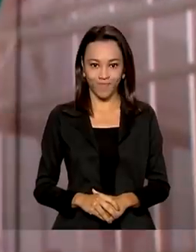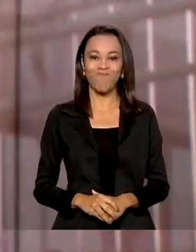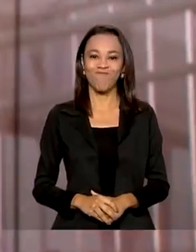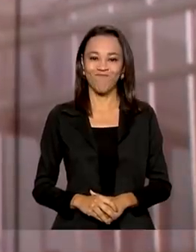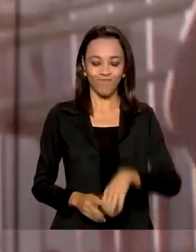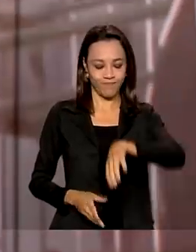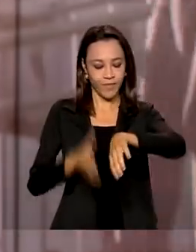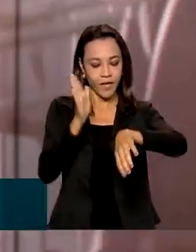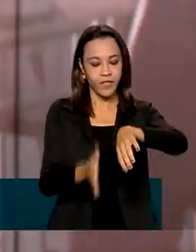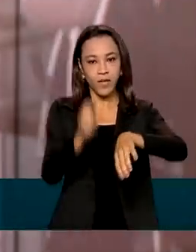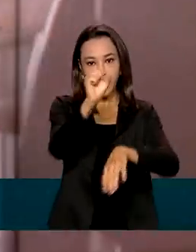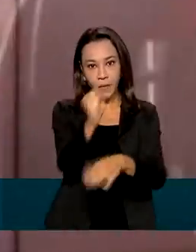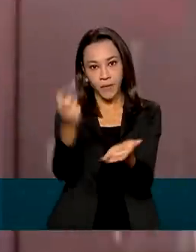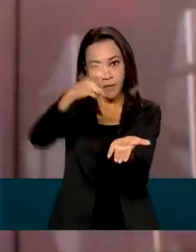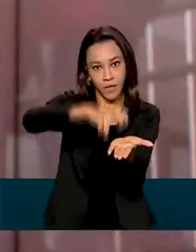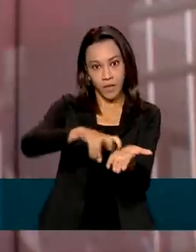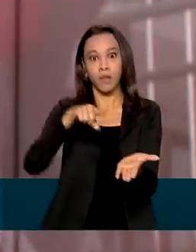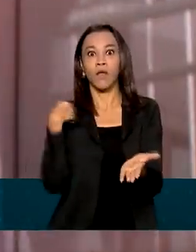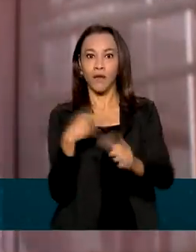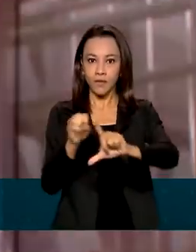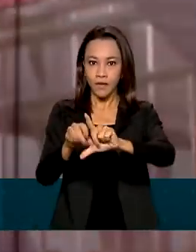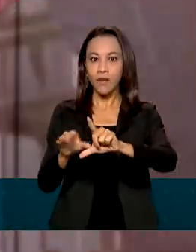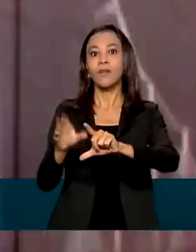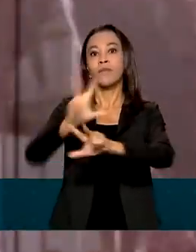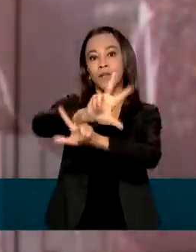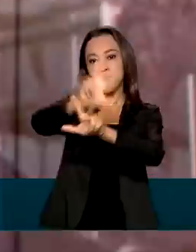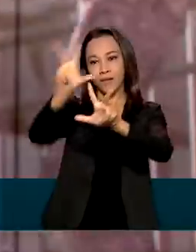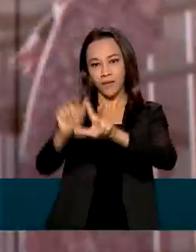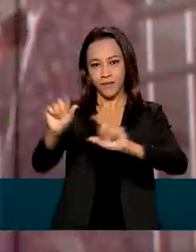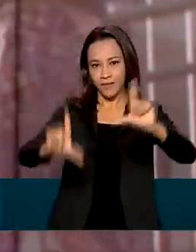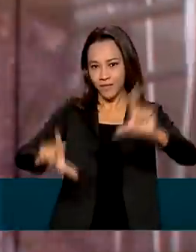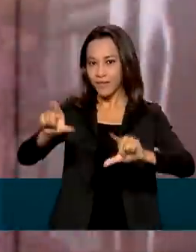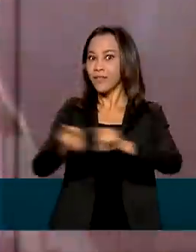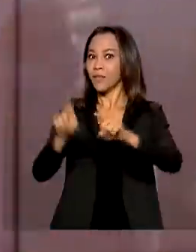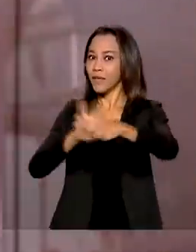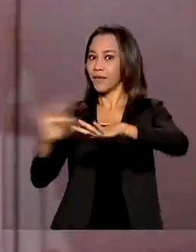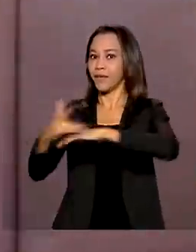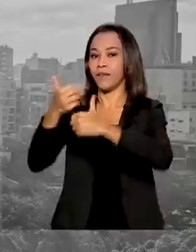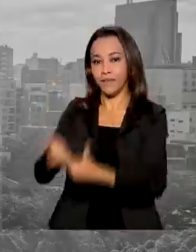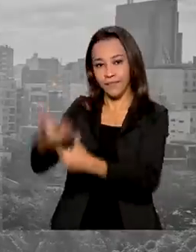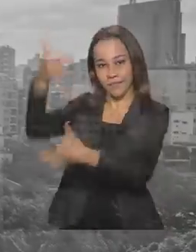Oito horas agora, estamos ao vivo pela TV Brasil e redes sociais.